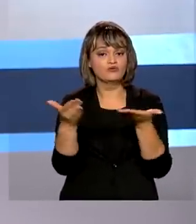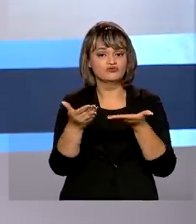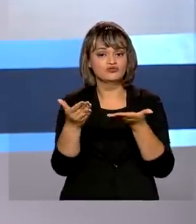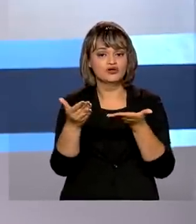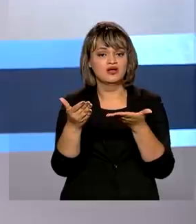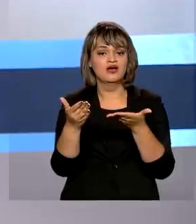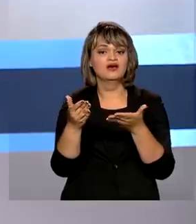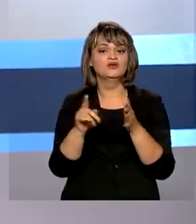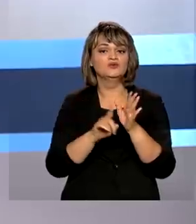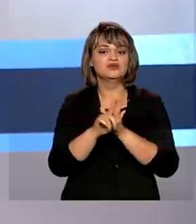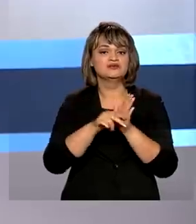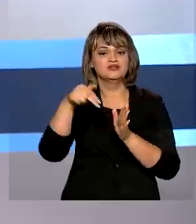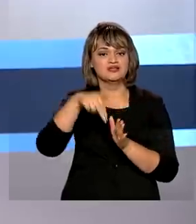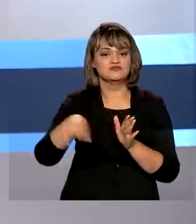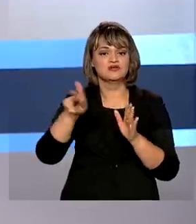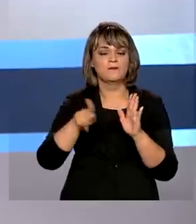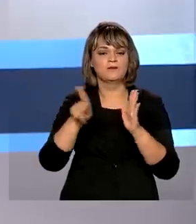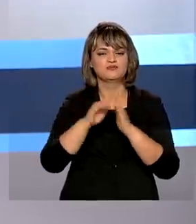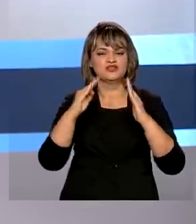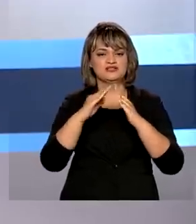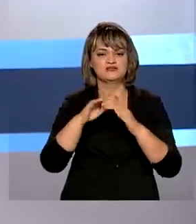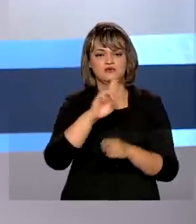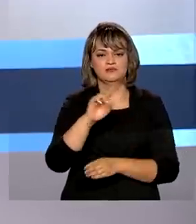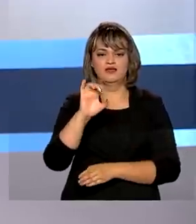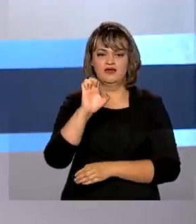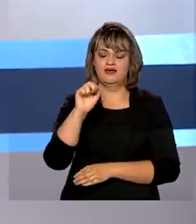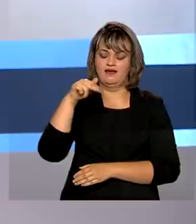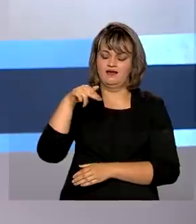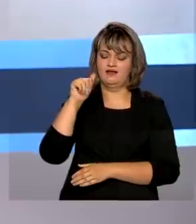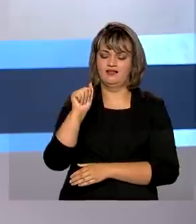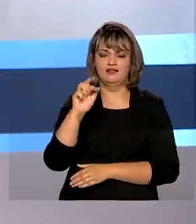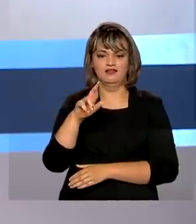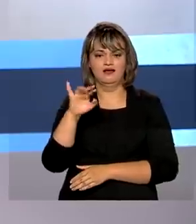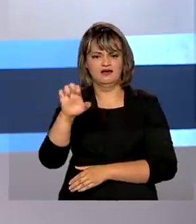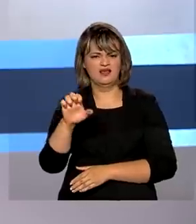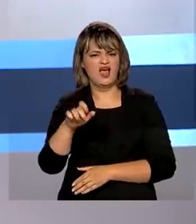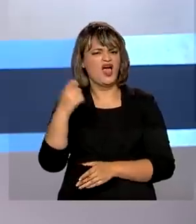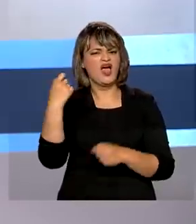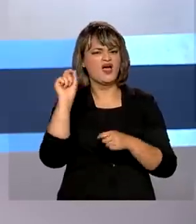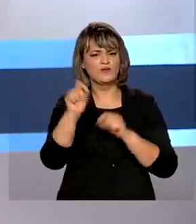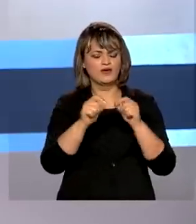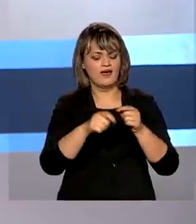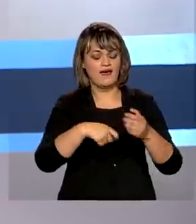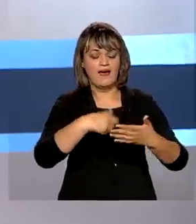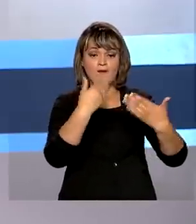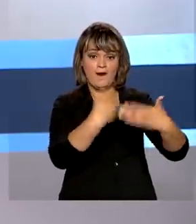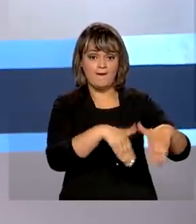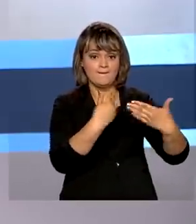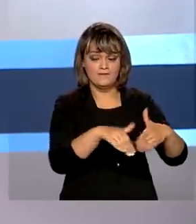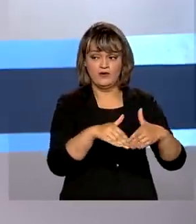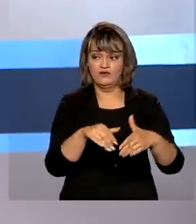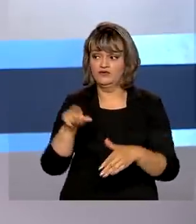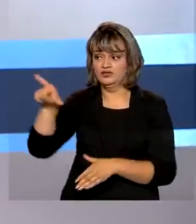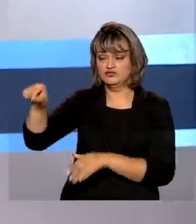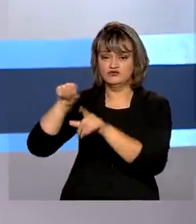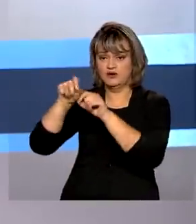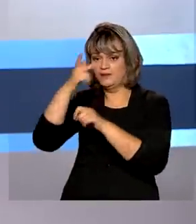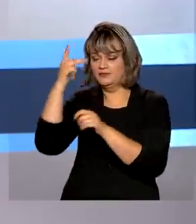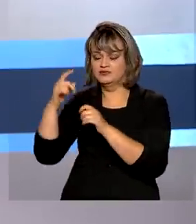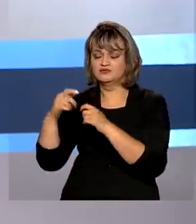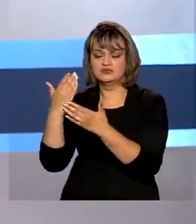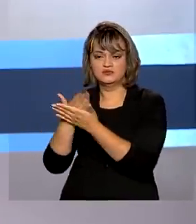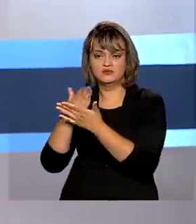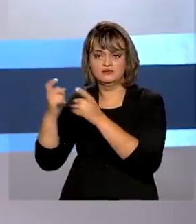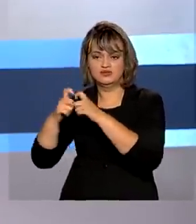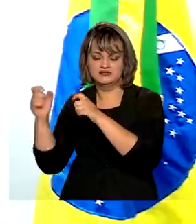2021 do Exame Nacional de Residência, o Enari. A prova seleciona candidatos a residências médicas de todo o